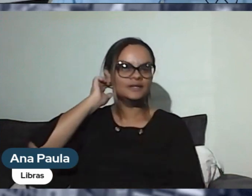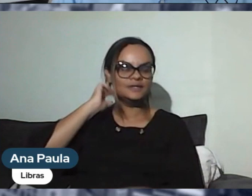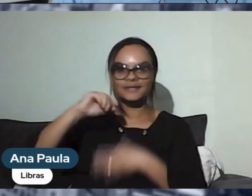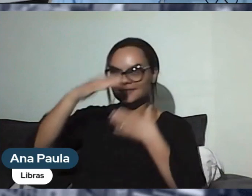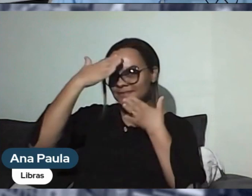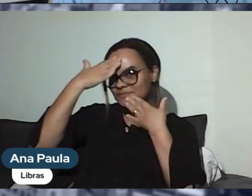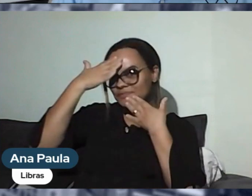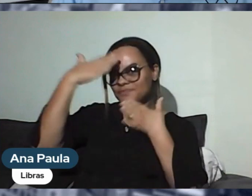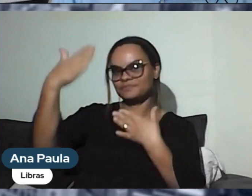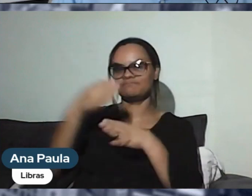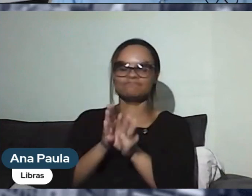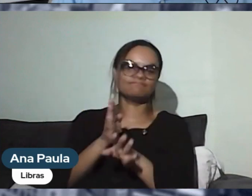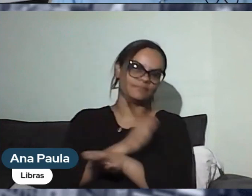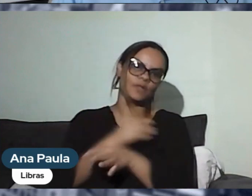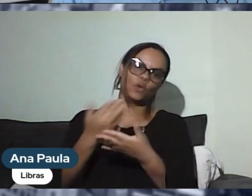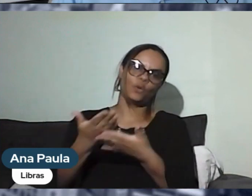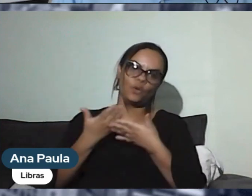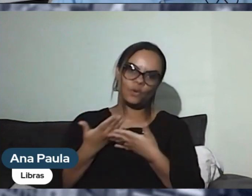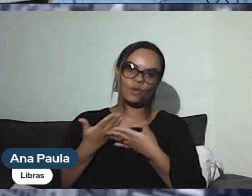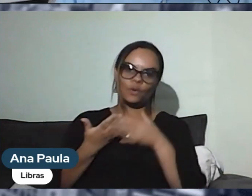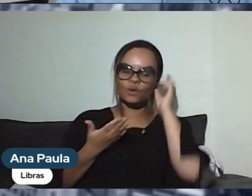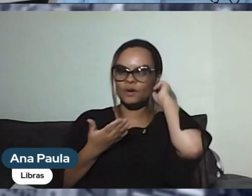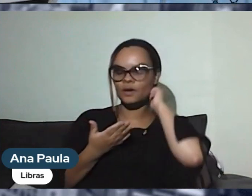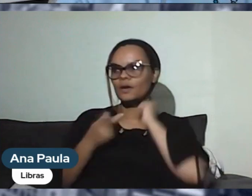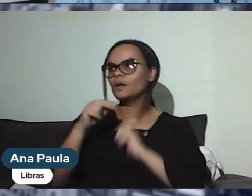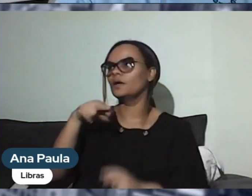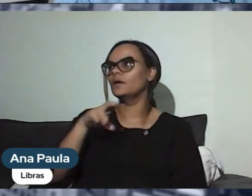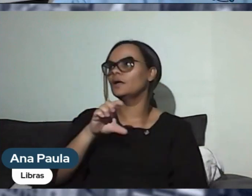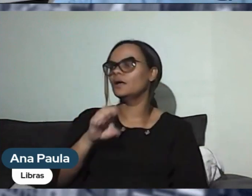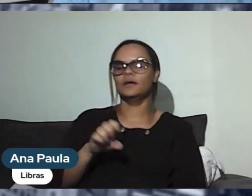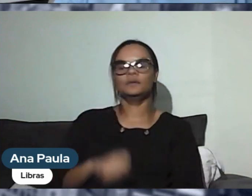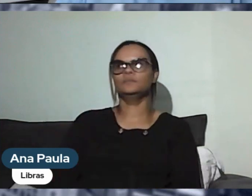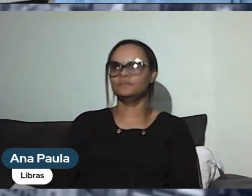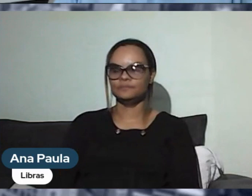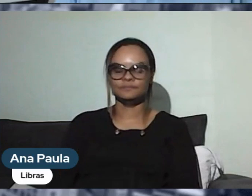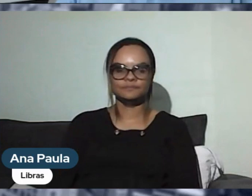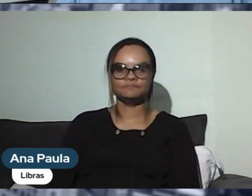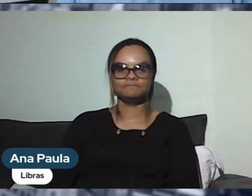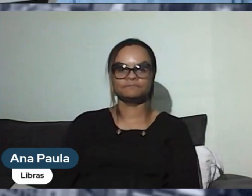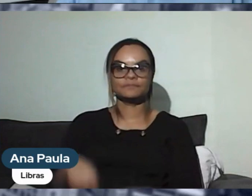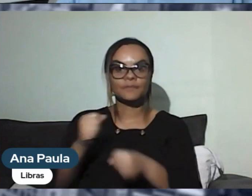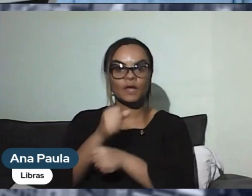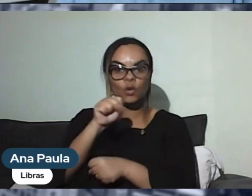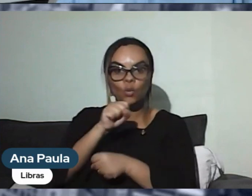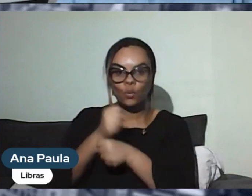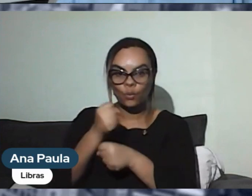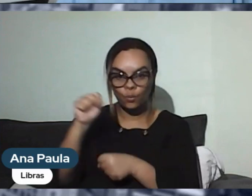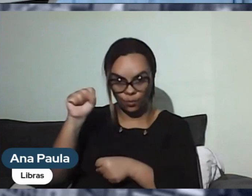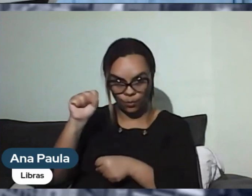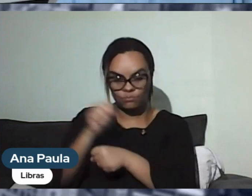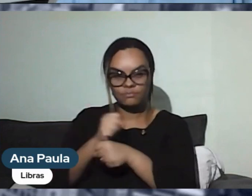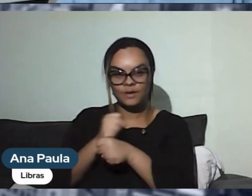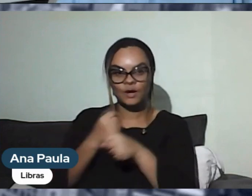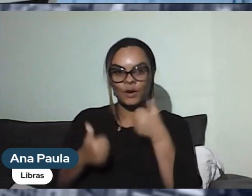Agradeço antecipadamente pelo convite. Eu me chamo Luciane de Lima. Sou transplantada renal há oito anos. E esportista e uma das